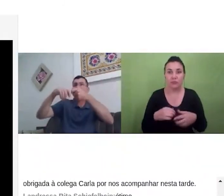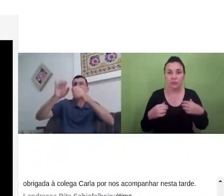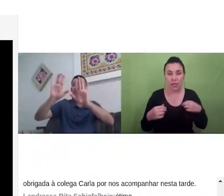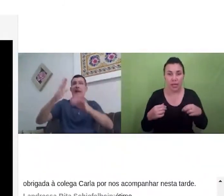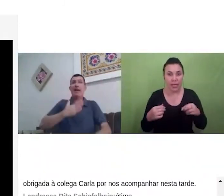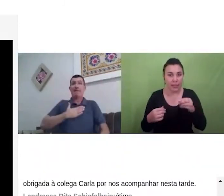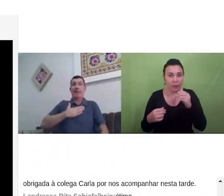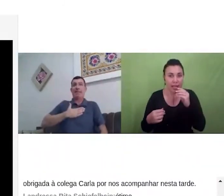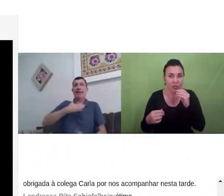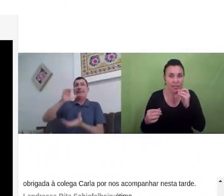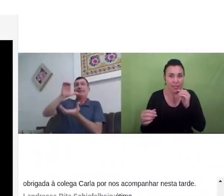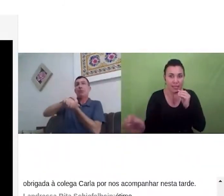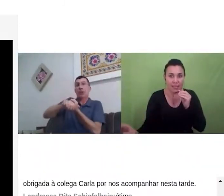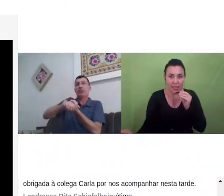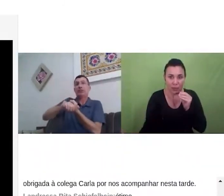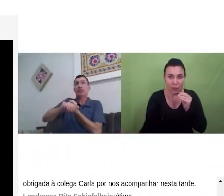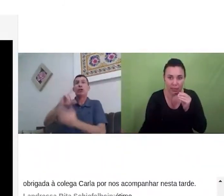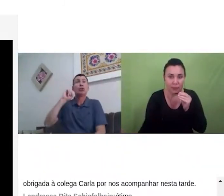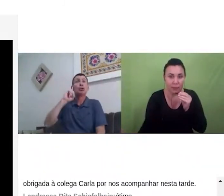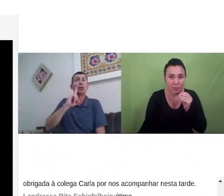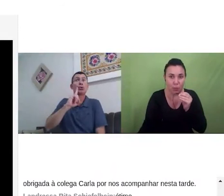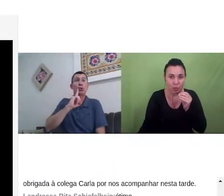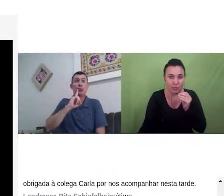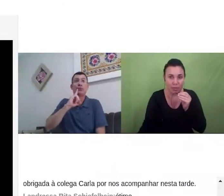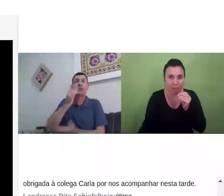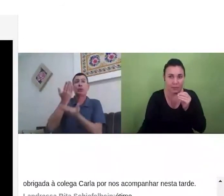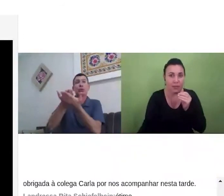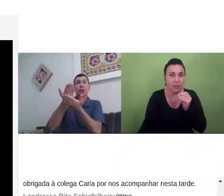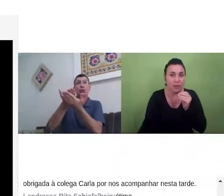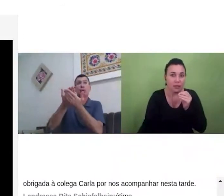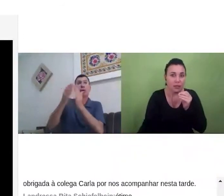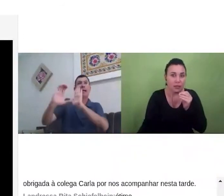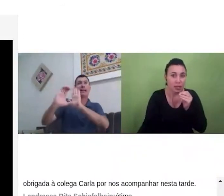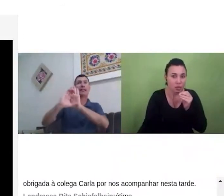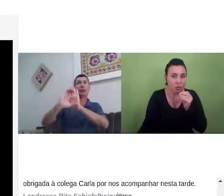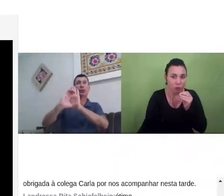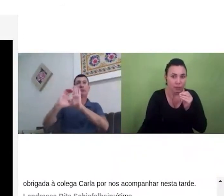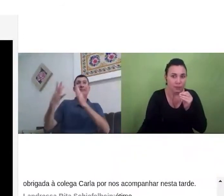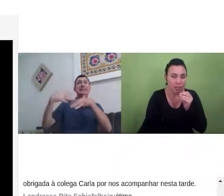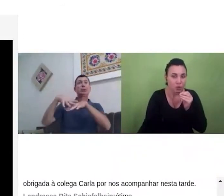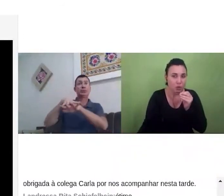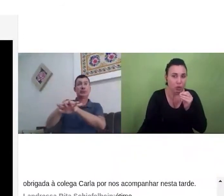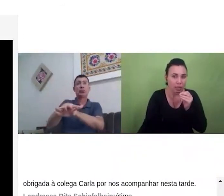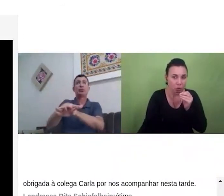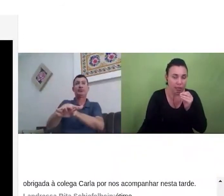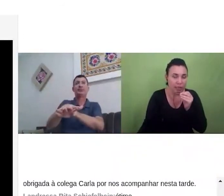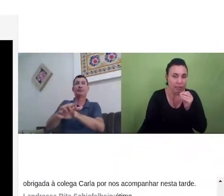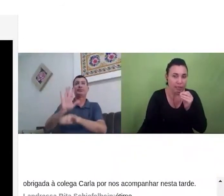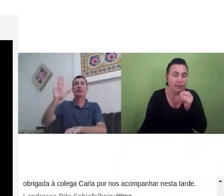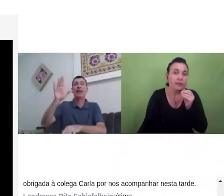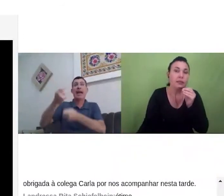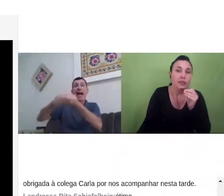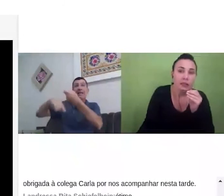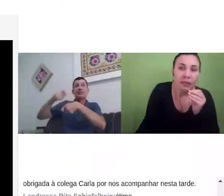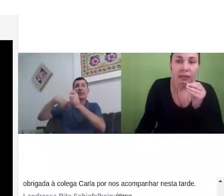então na administração a minha esposa mesmo ela é surda ela estudou na católica